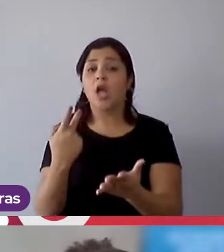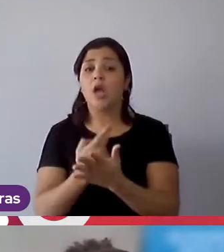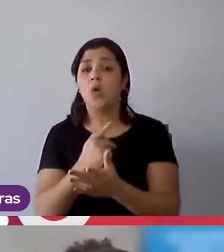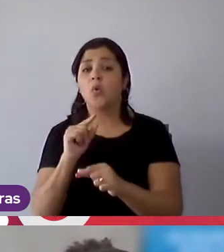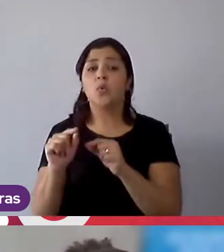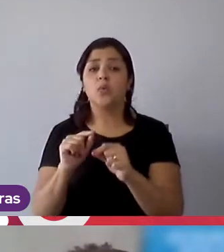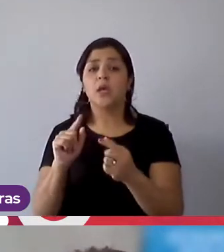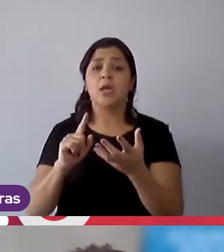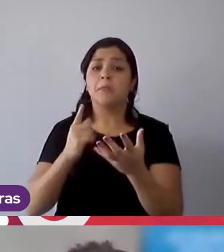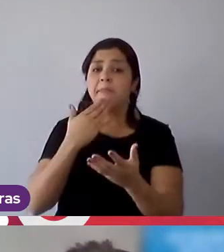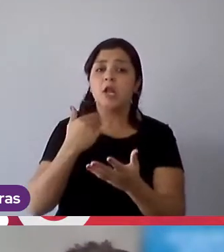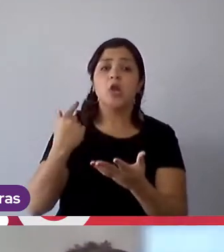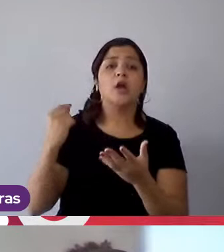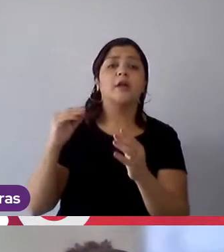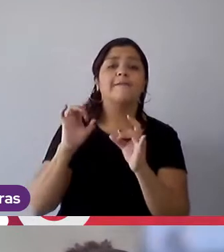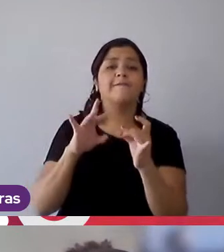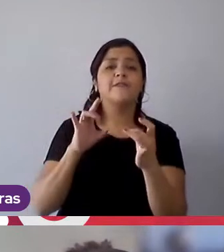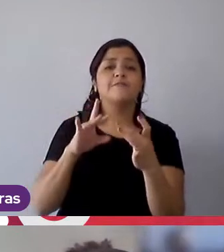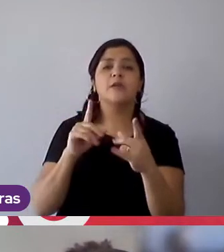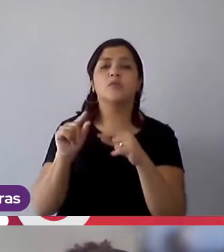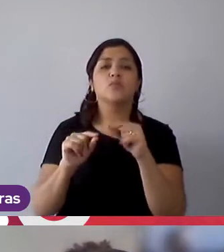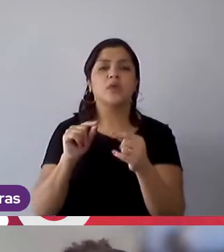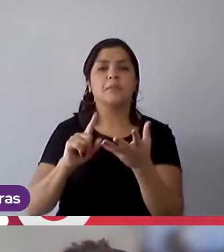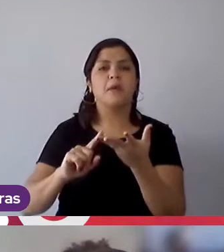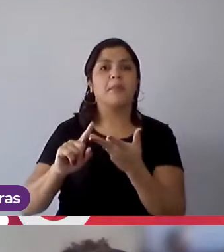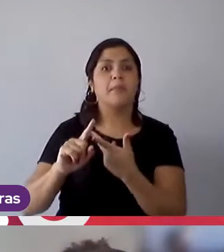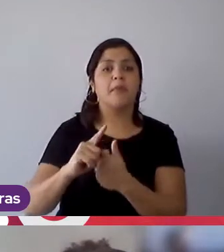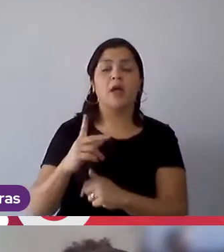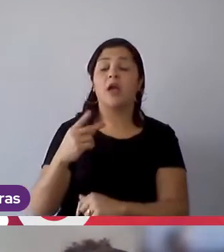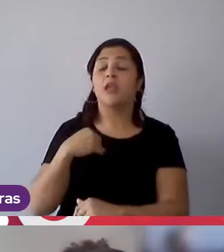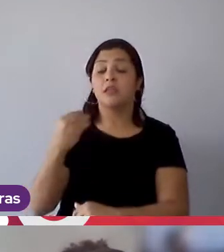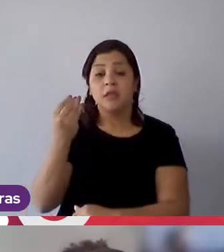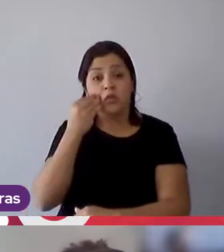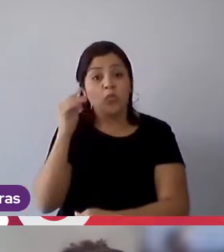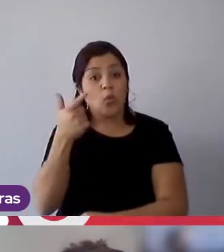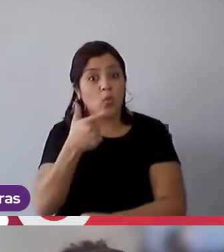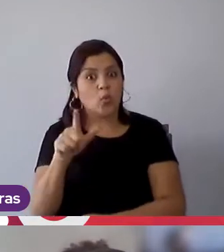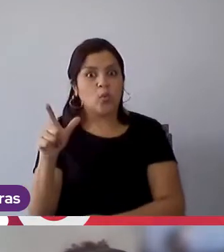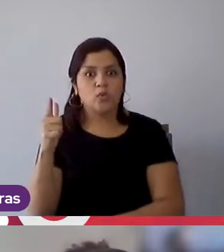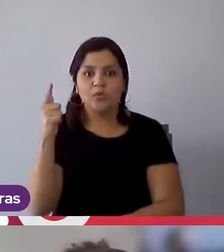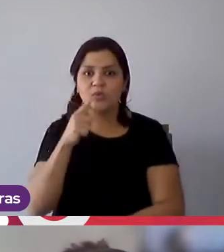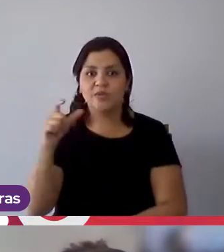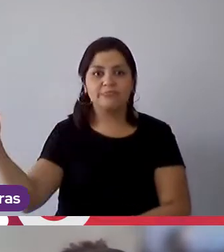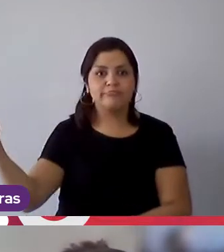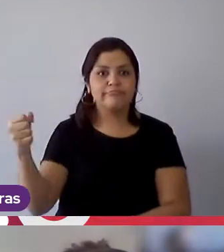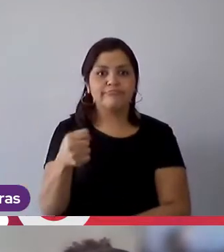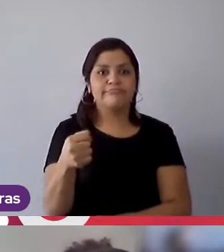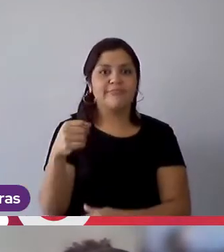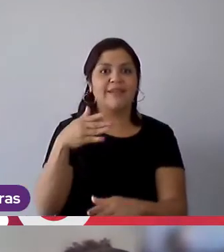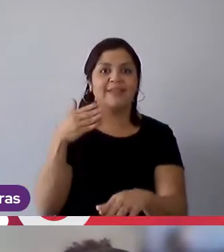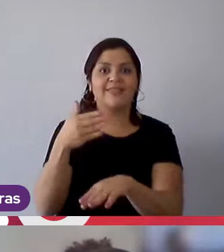melhorado, né, aplicado o feedback para apresentar novamente o case, e hoje ele está aqui com a gente,